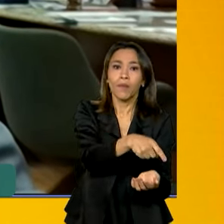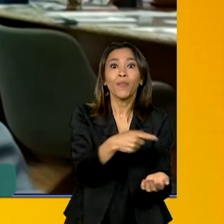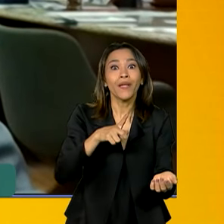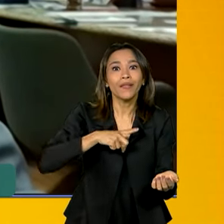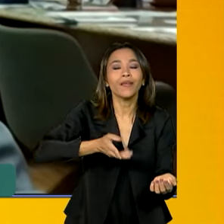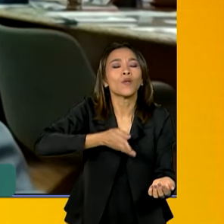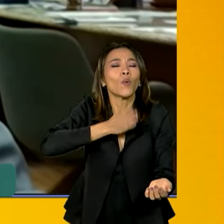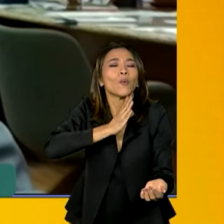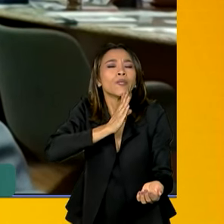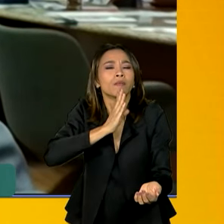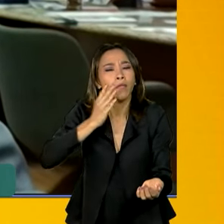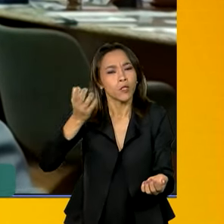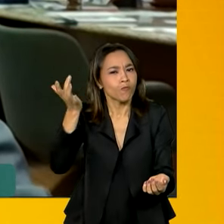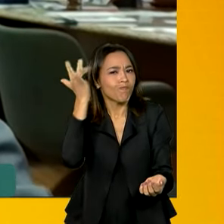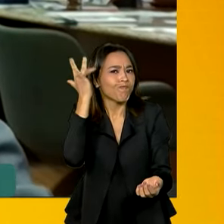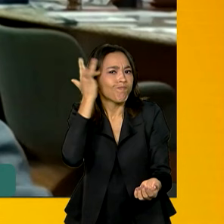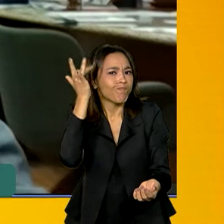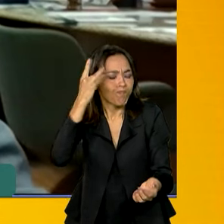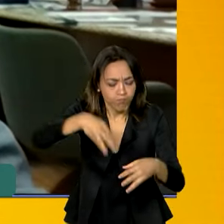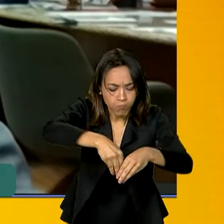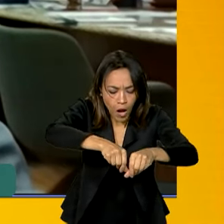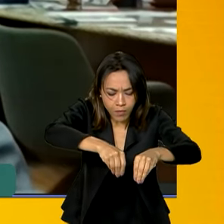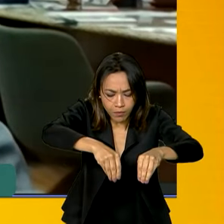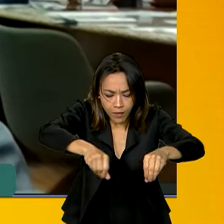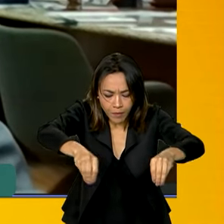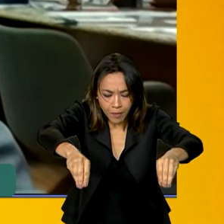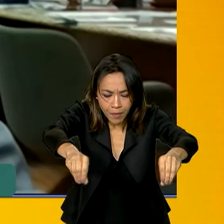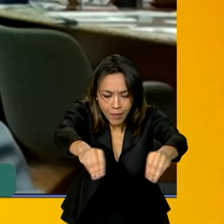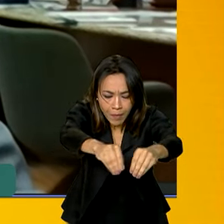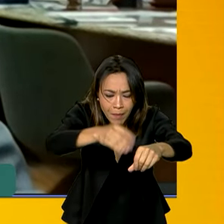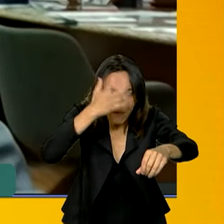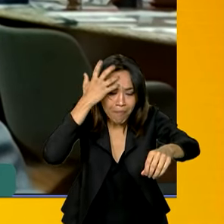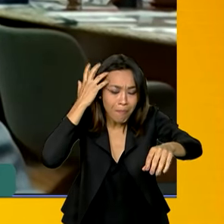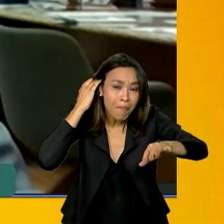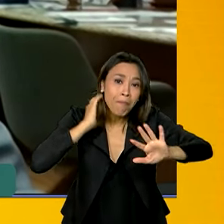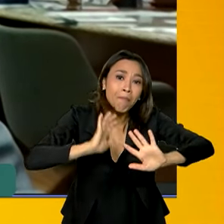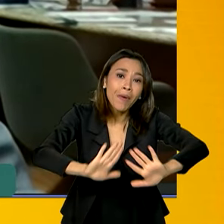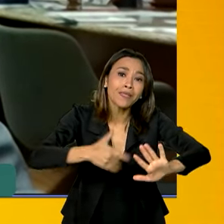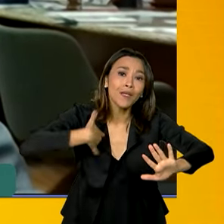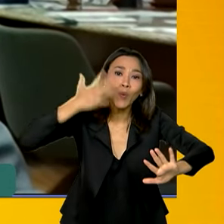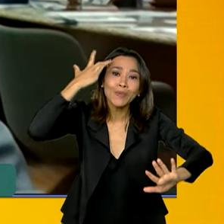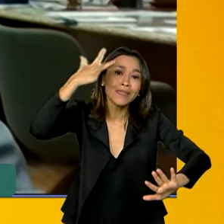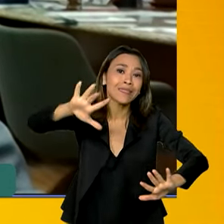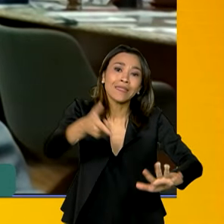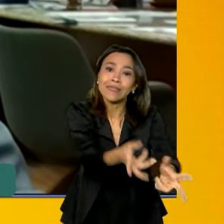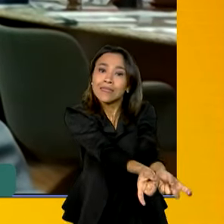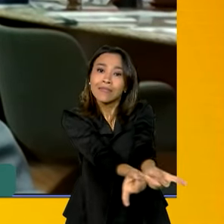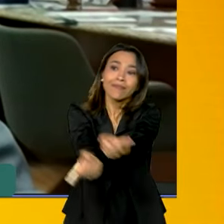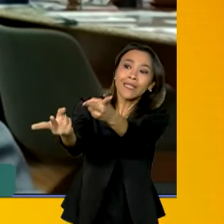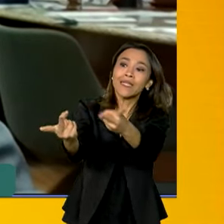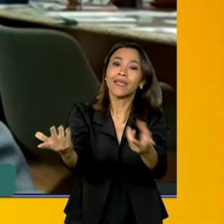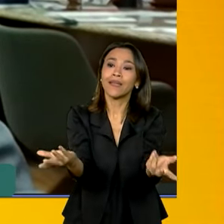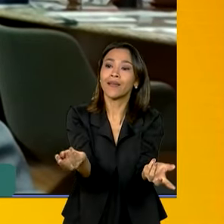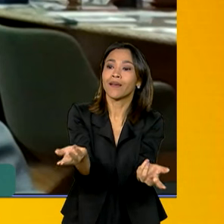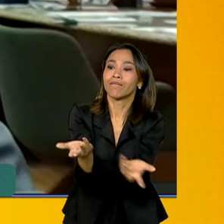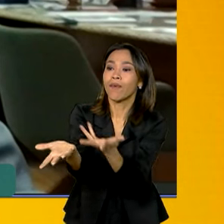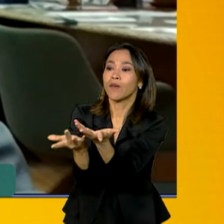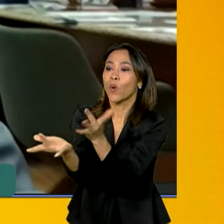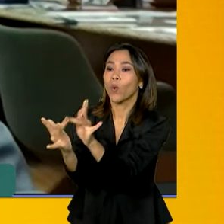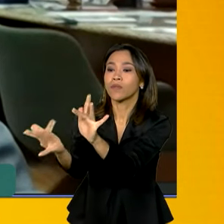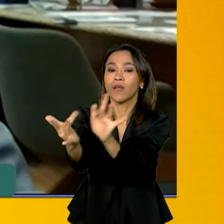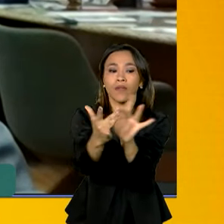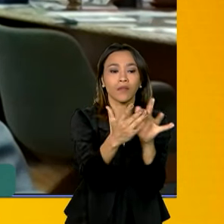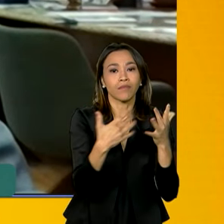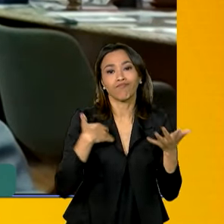não tem jeito para fazer a comercialização. A cooperativa faz a comercialização. E a